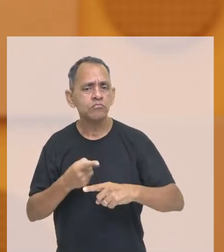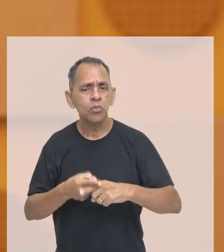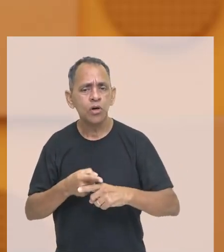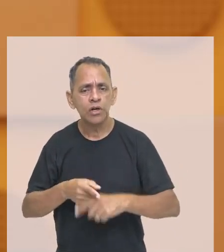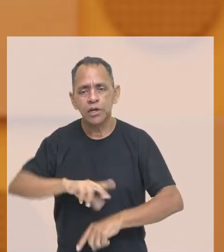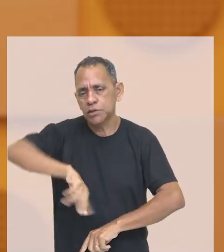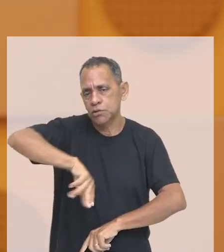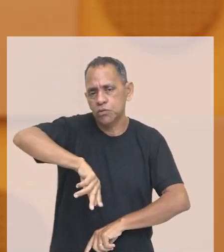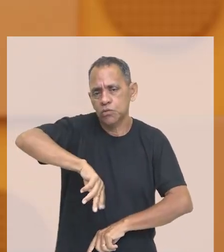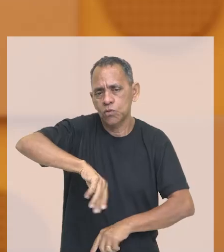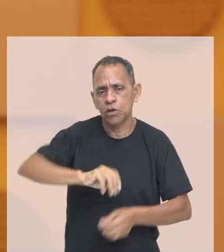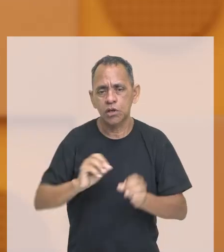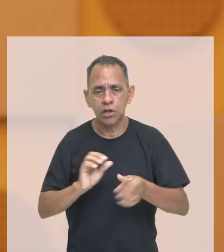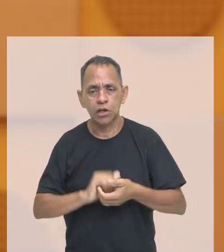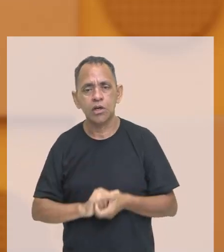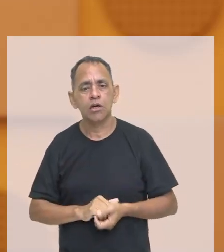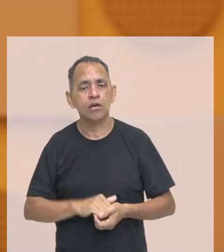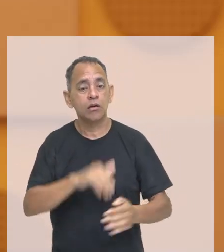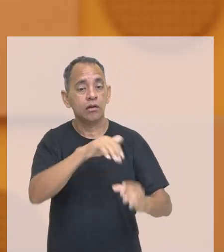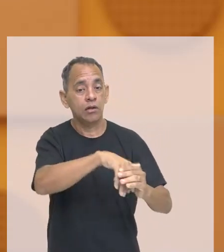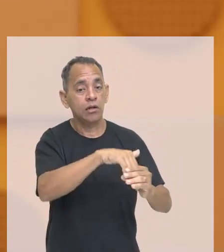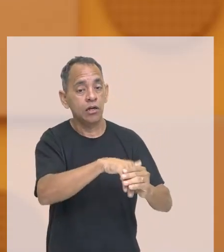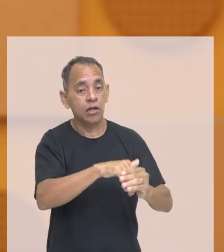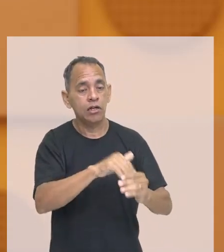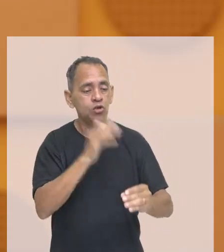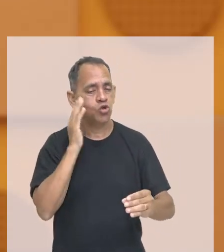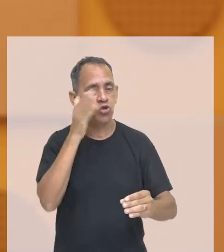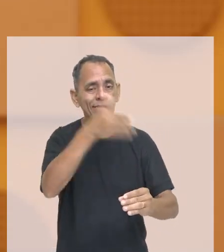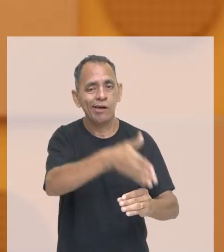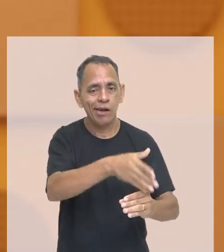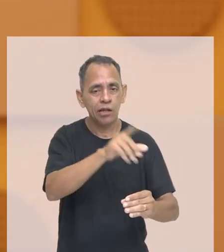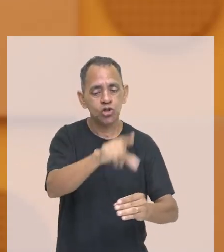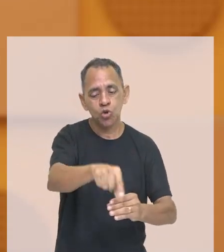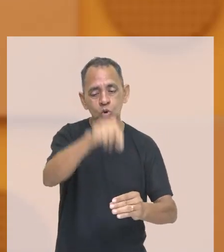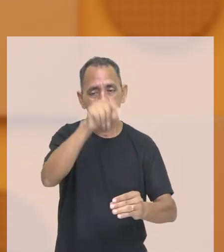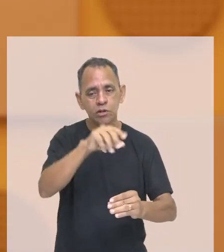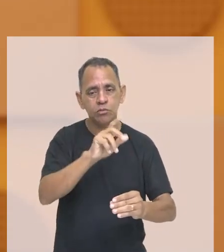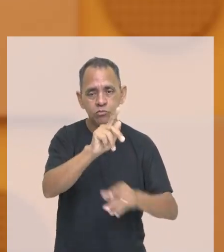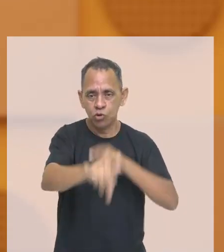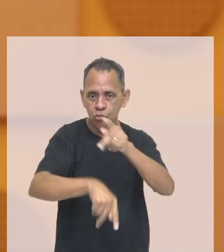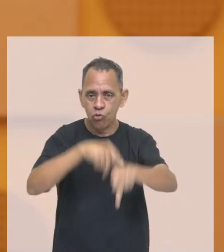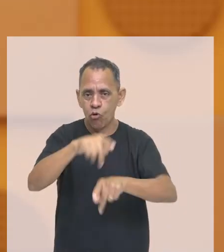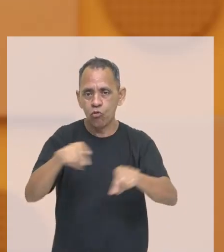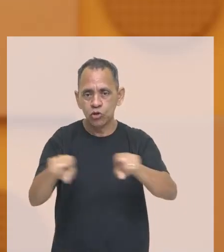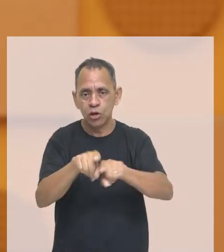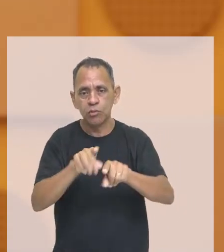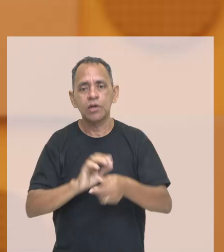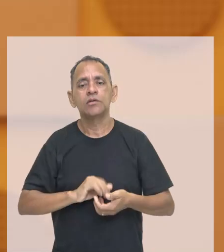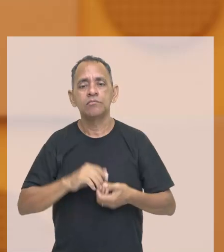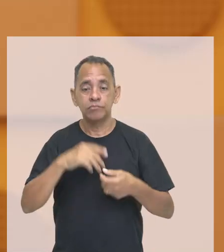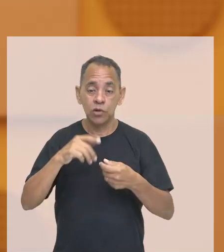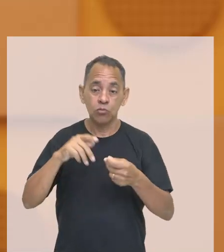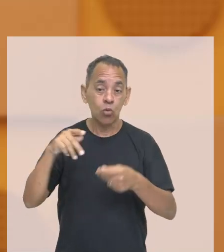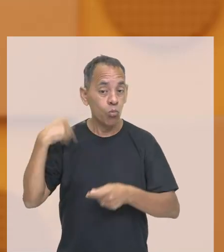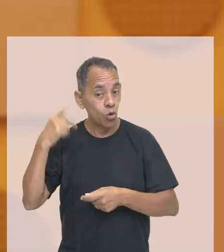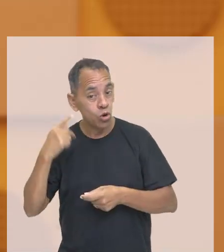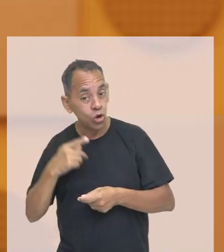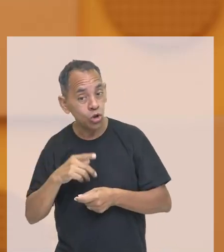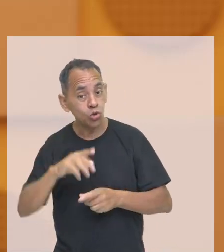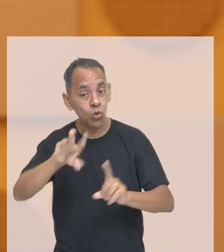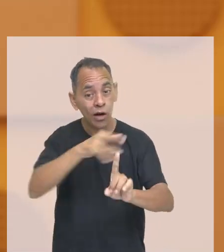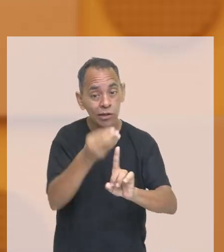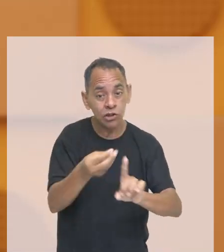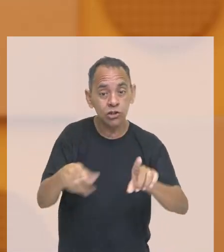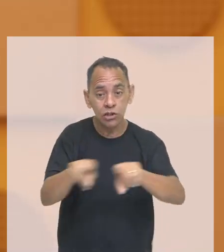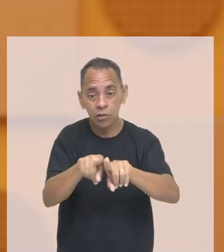eleições indiretas. E vários intelectuais, políticos e artistas, se envolveram nessas manifestações, clamando por